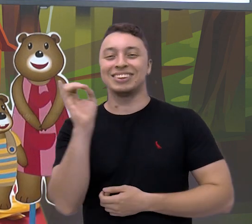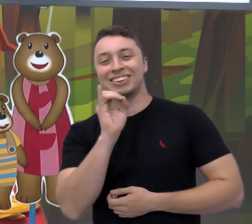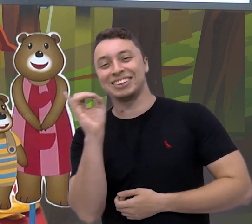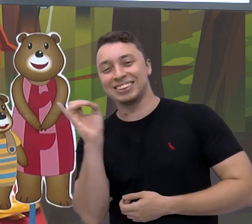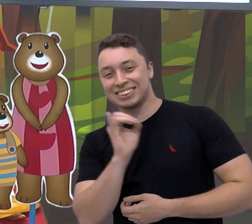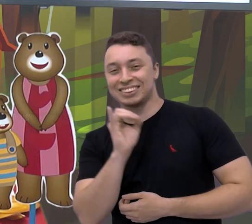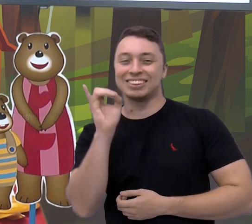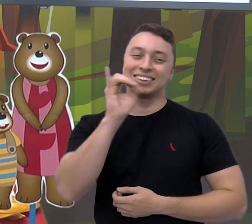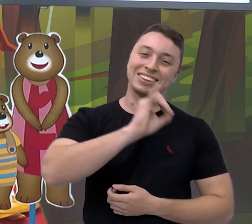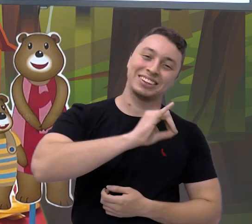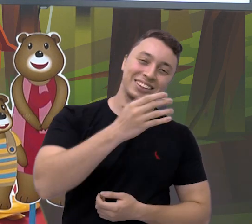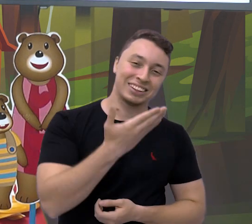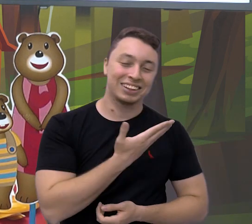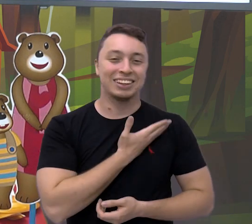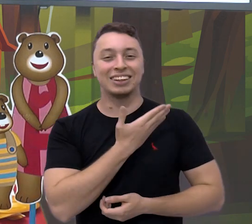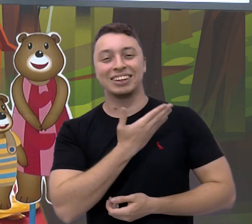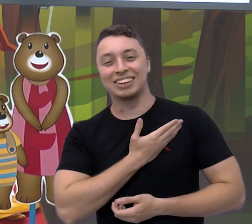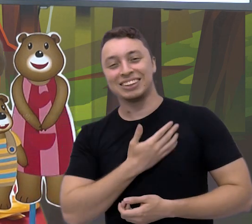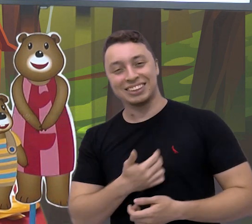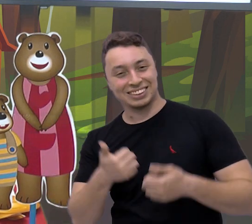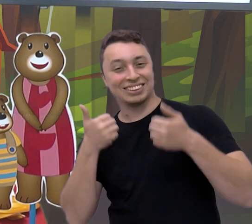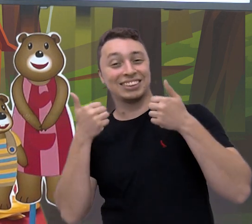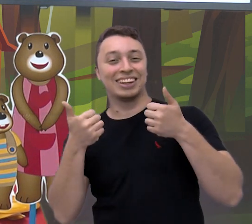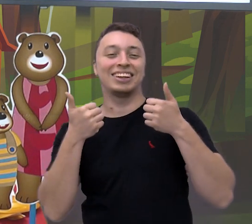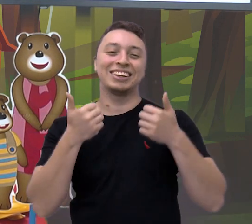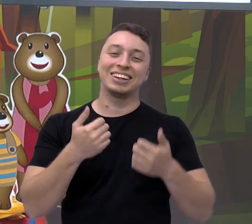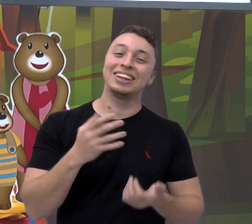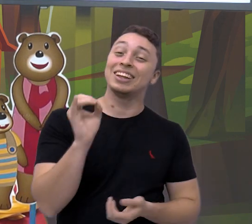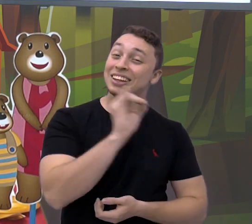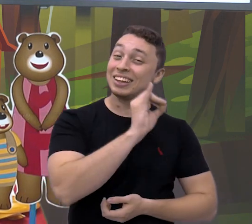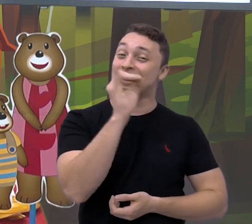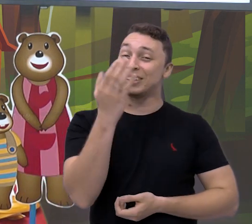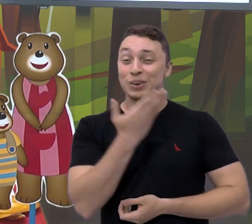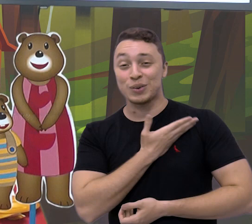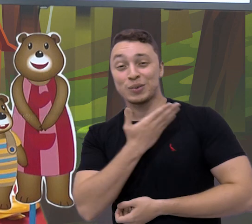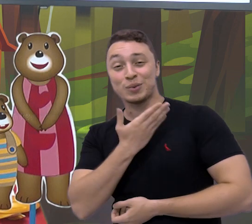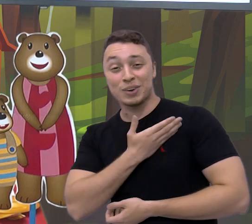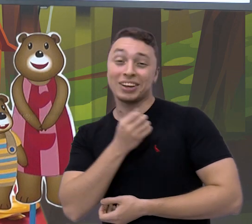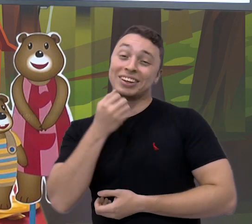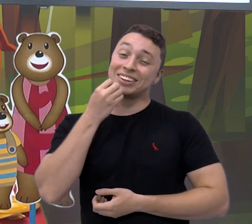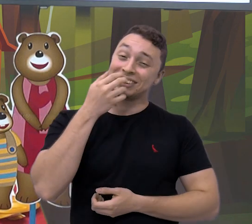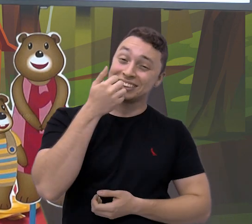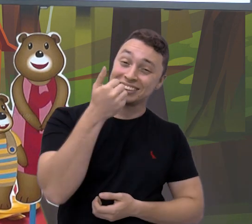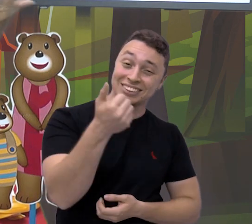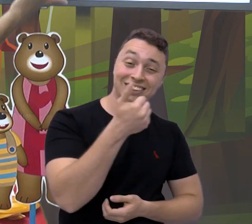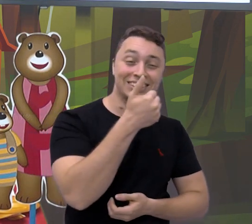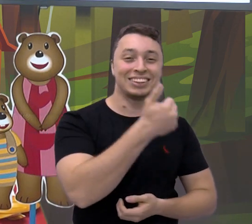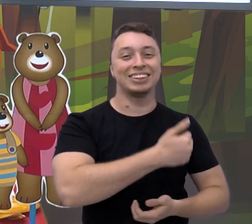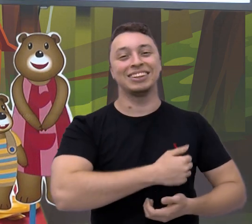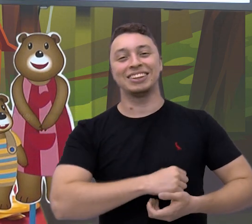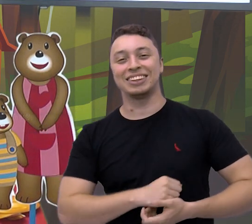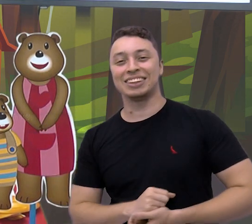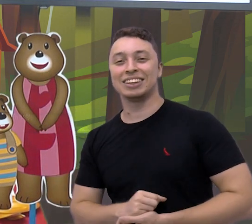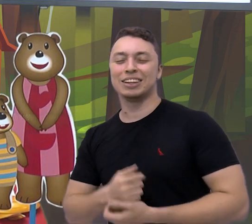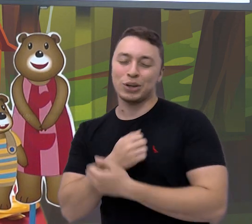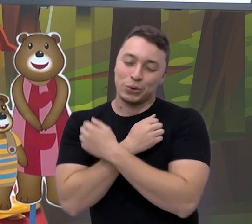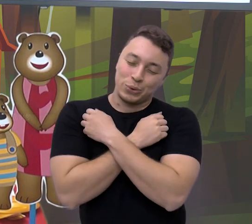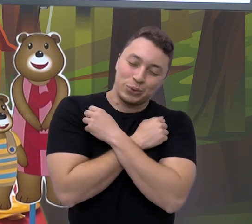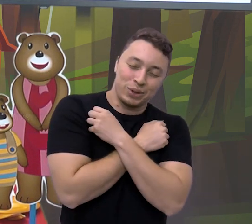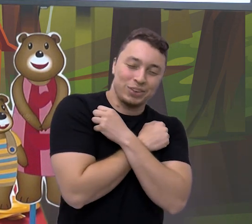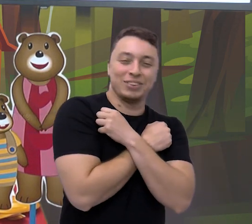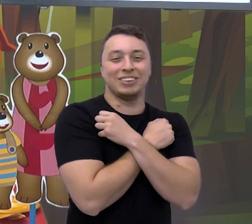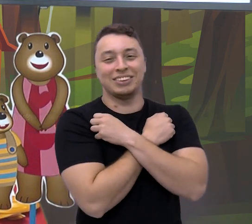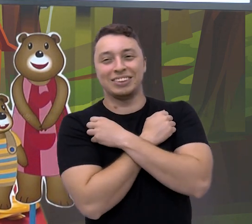amiguinho, como vai? Olá, amiguinho, como vai? Um abraço